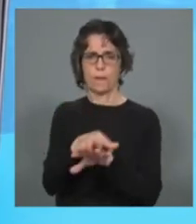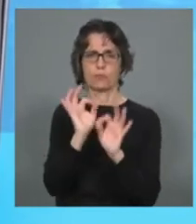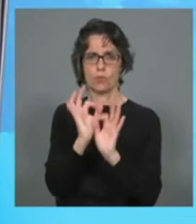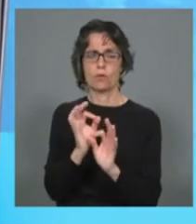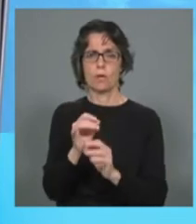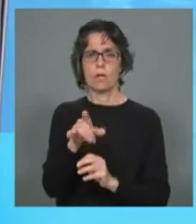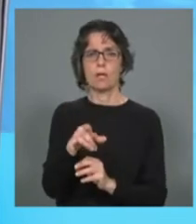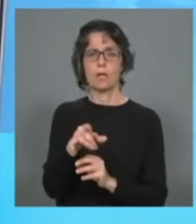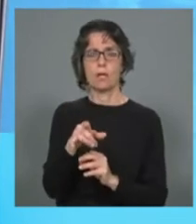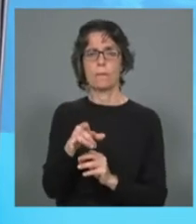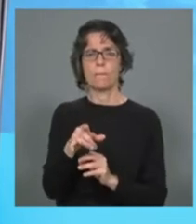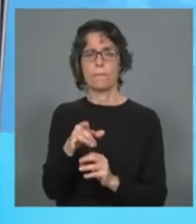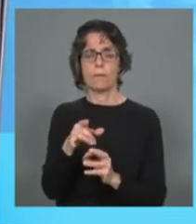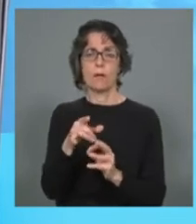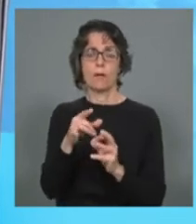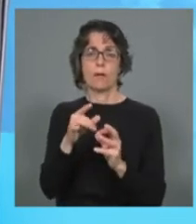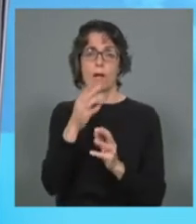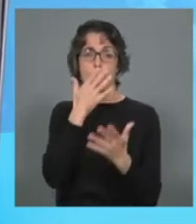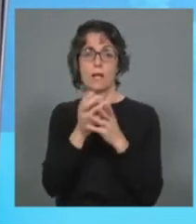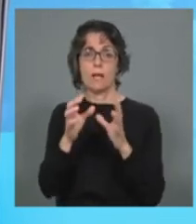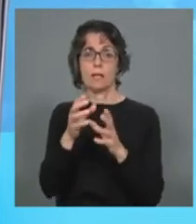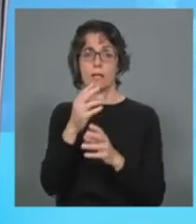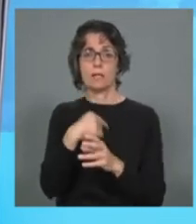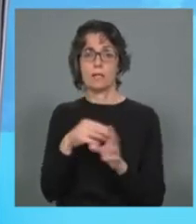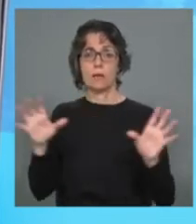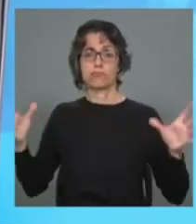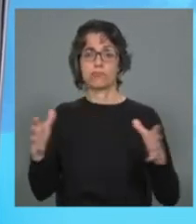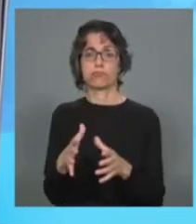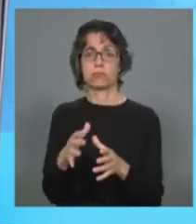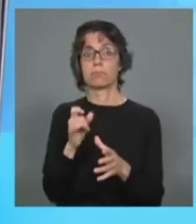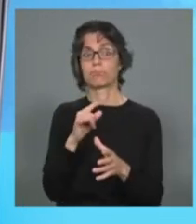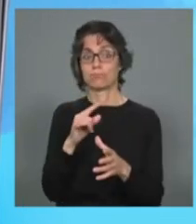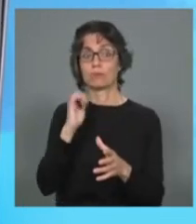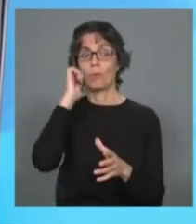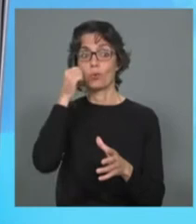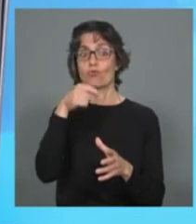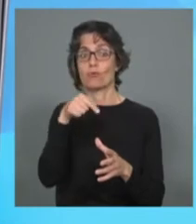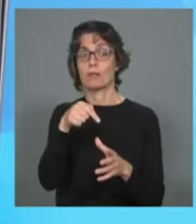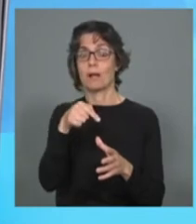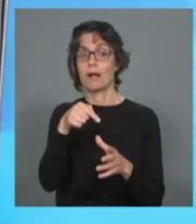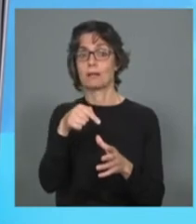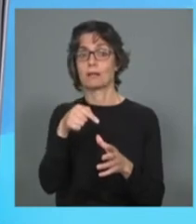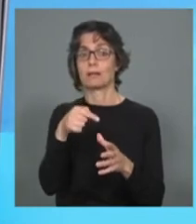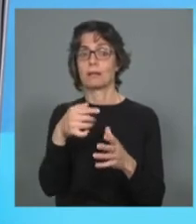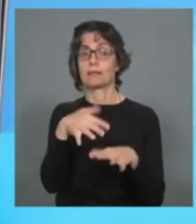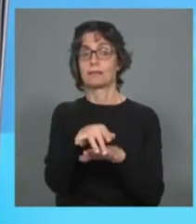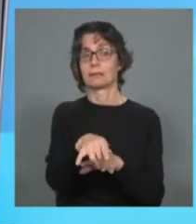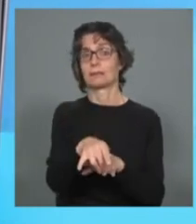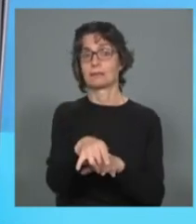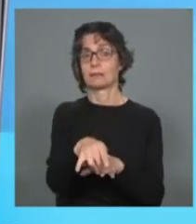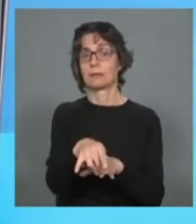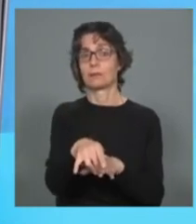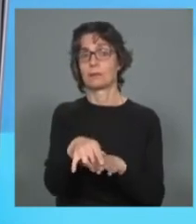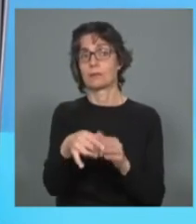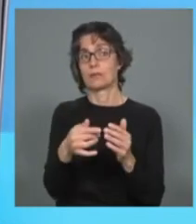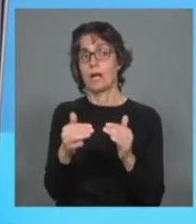a diminuição da presença cristã pode ser colocada também em causa este sistema, que tem trazido também algum equilíbrio ao Líbano, que tem sido